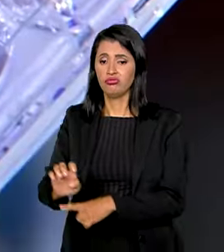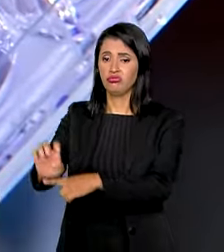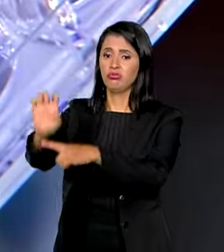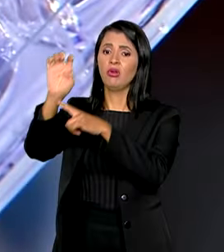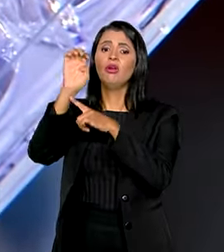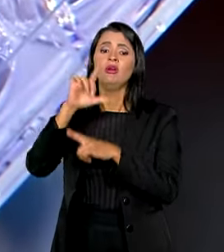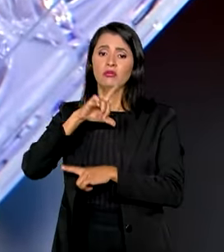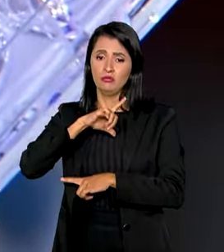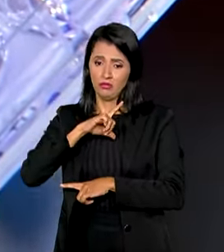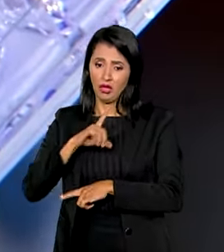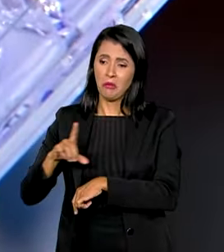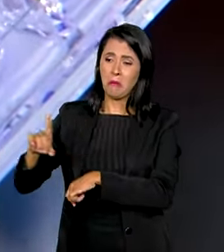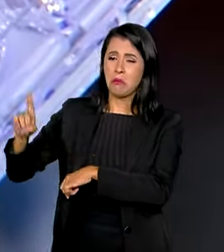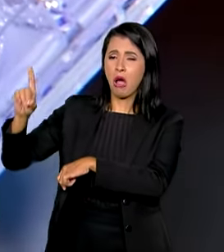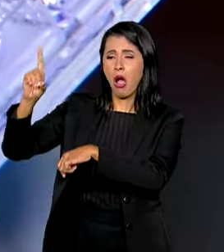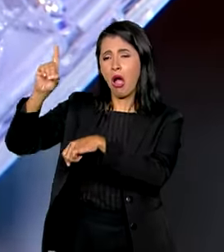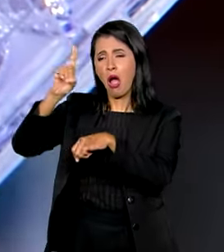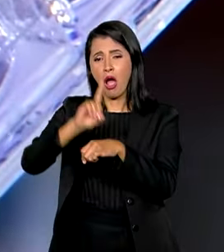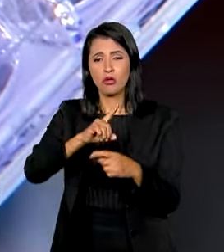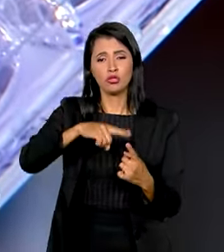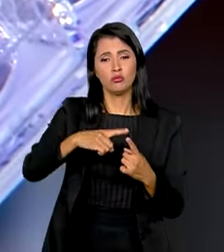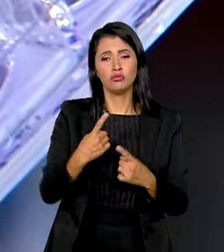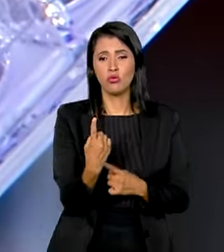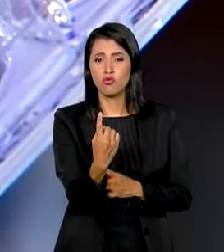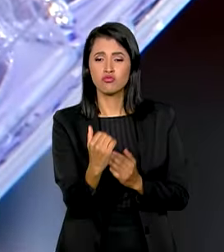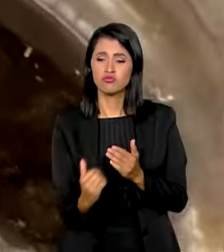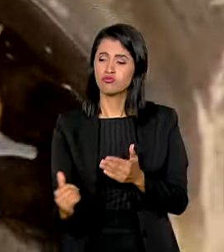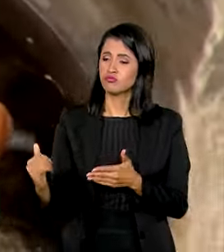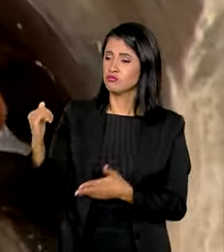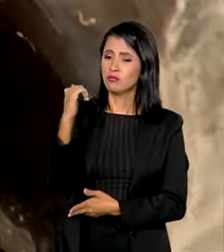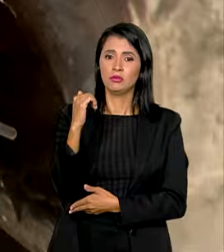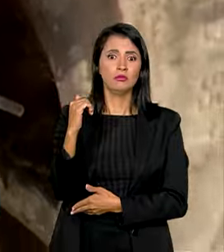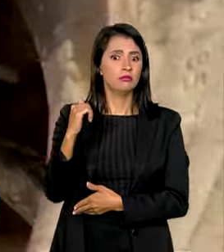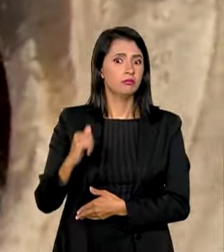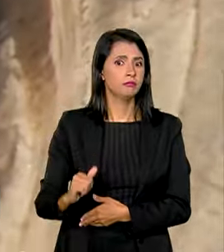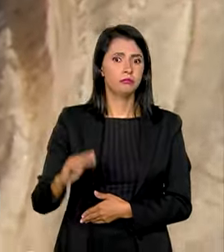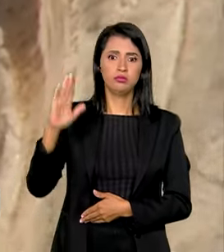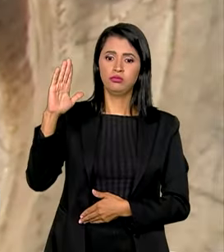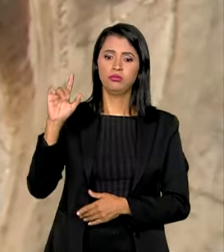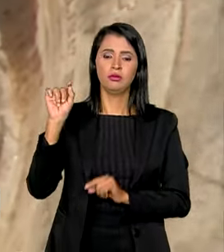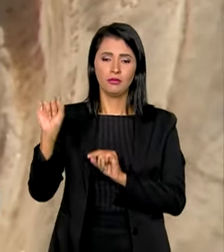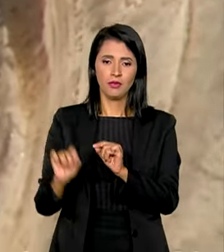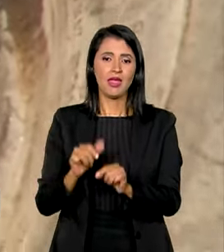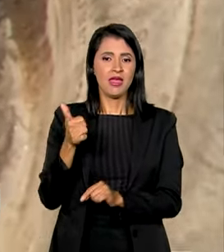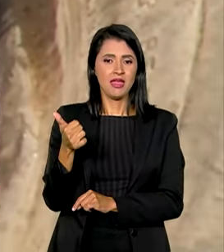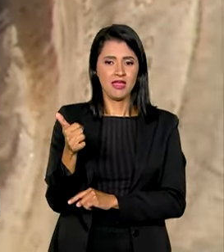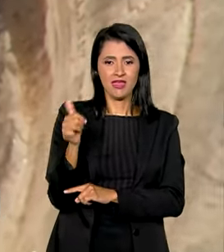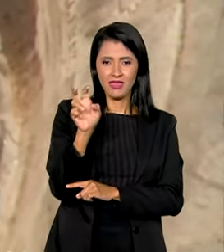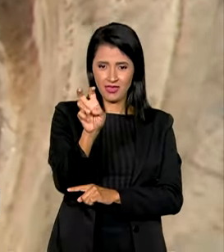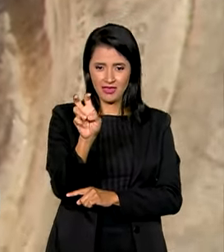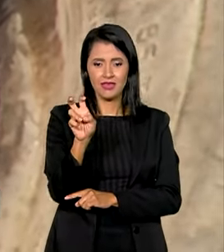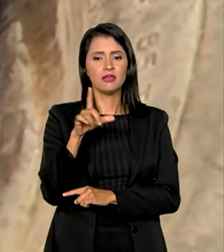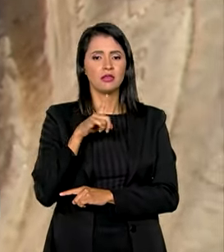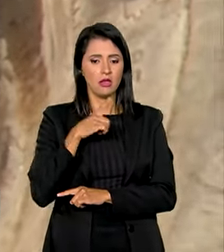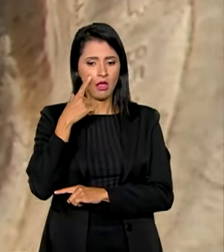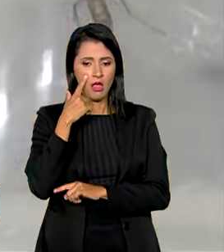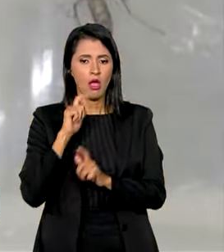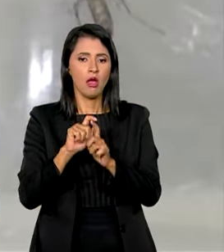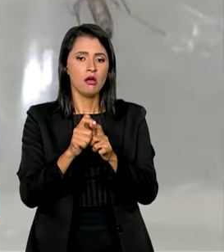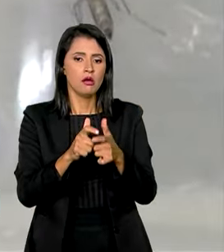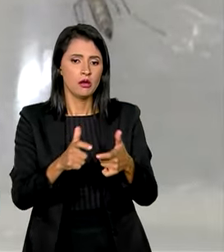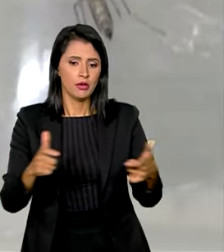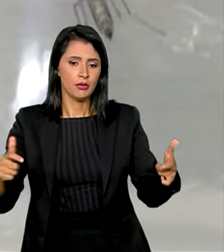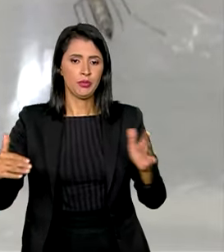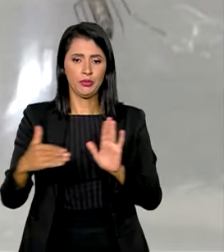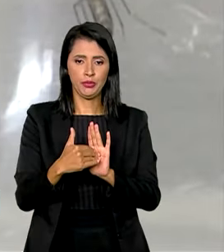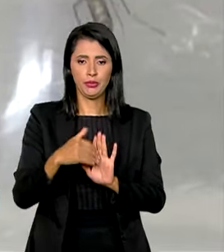com incidência de dengue-1 em níveis acima do esperado. Em 15, a tendência é de crescimento